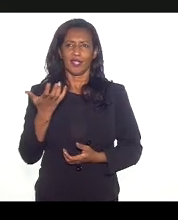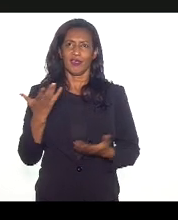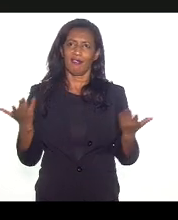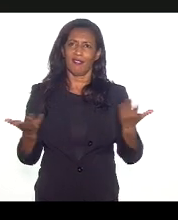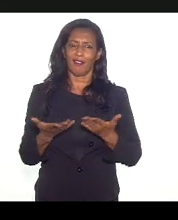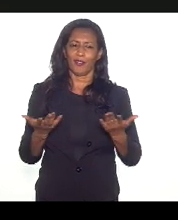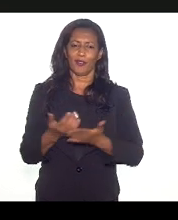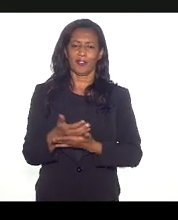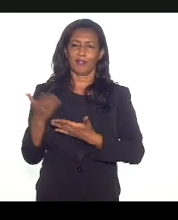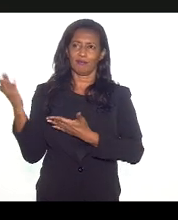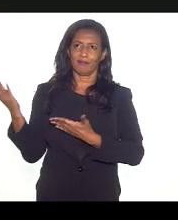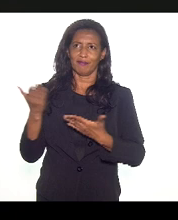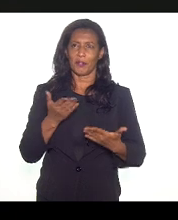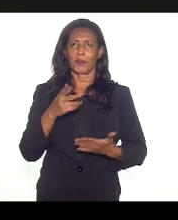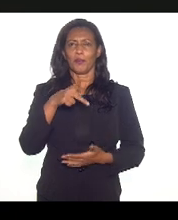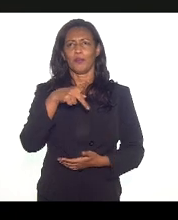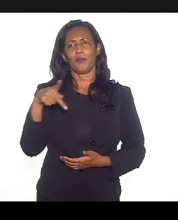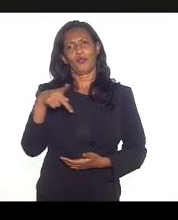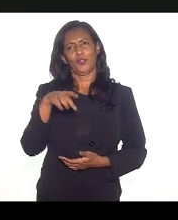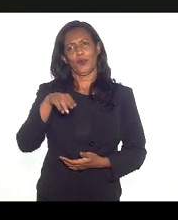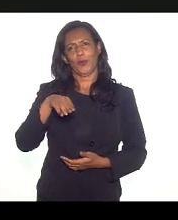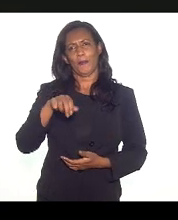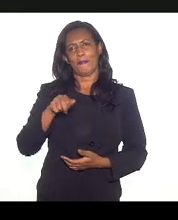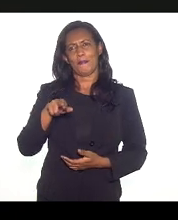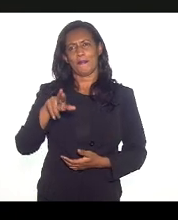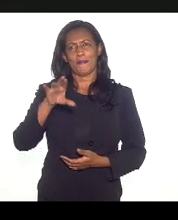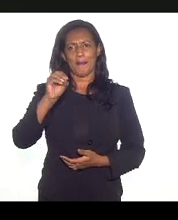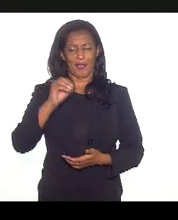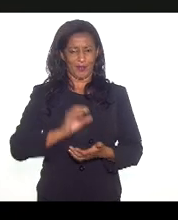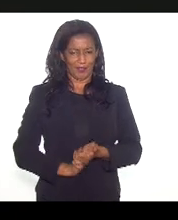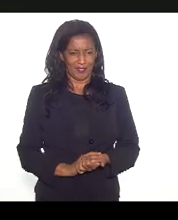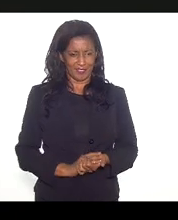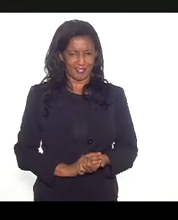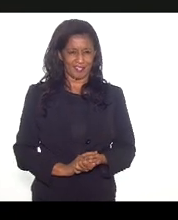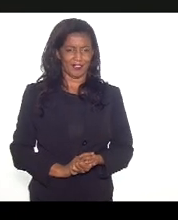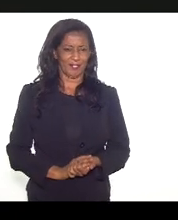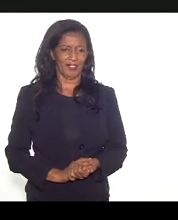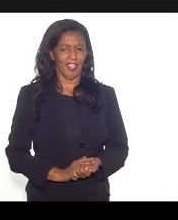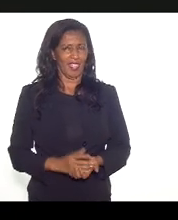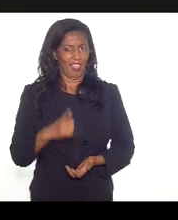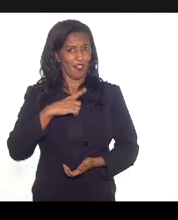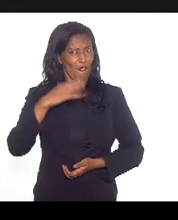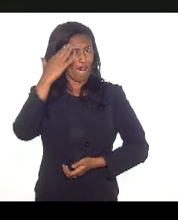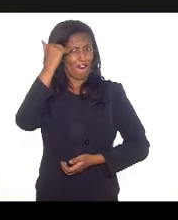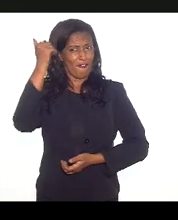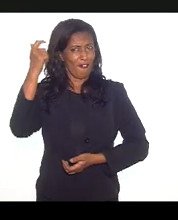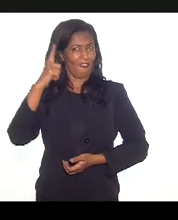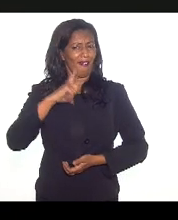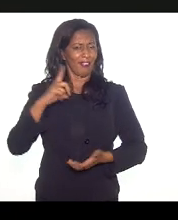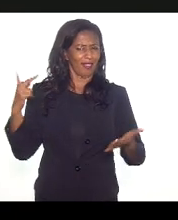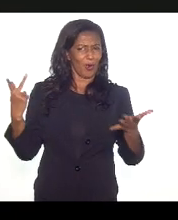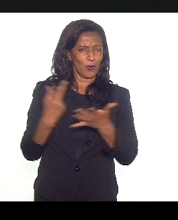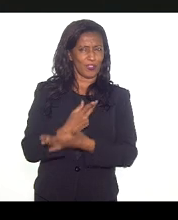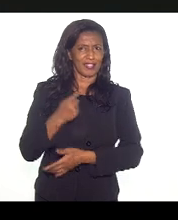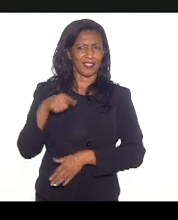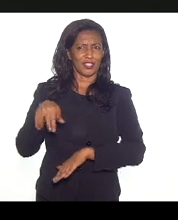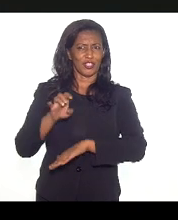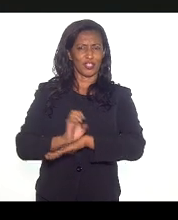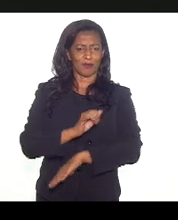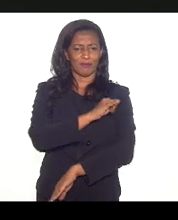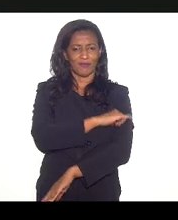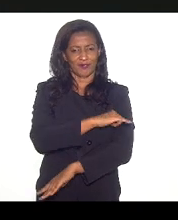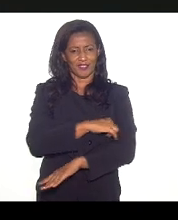para o nosso querido professor Mauro Osório, como eu disse aqui inicialmente, eu sei que tem o negócio de um fã-clube que está rolando aqui no Estado do Rio de Janeiro,